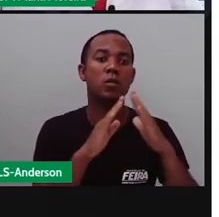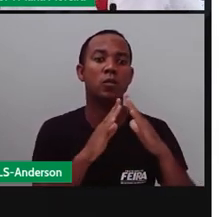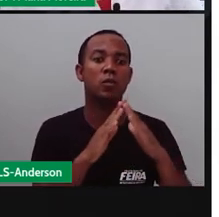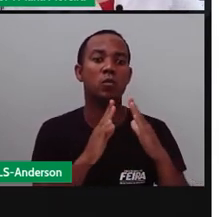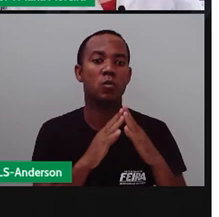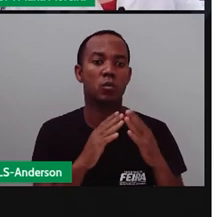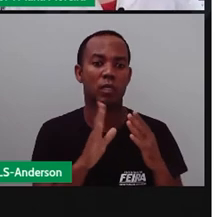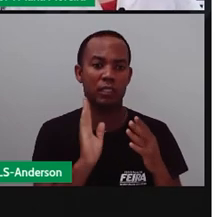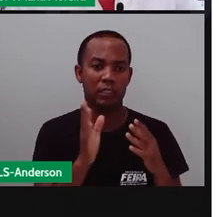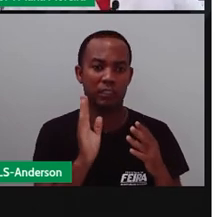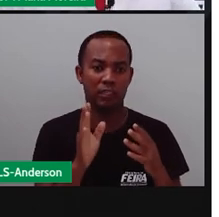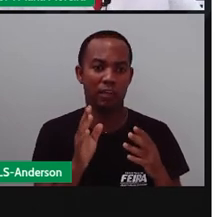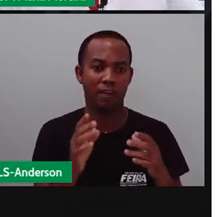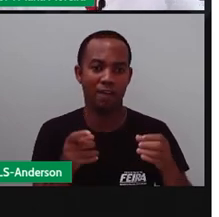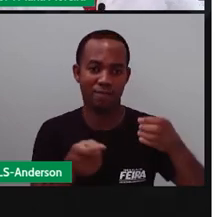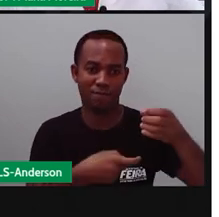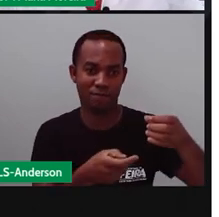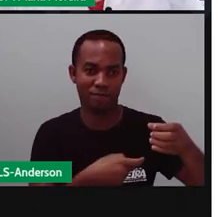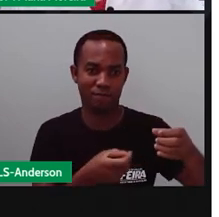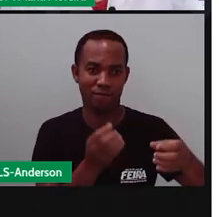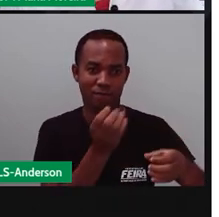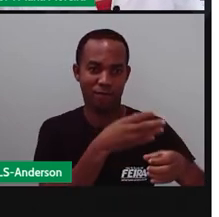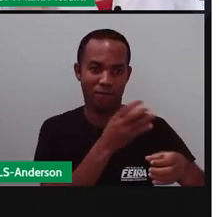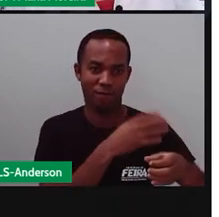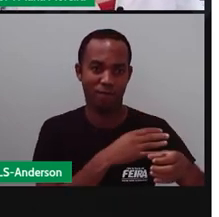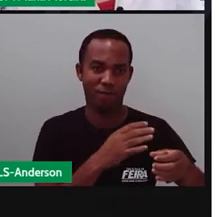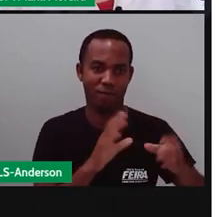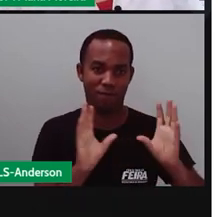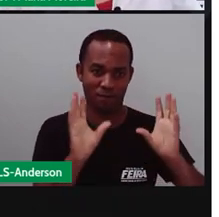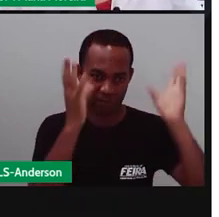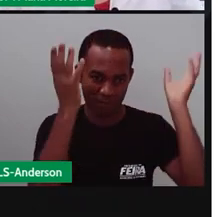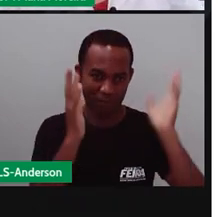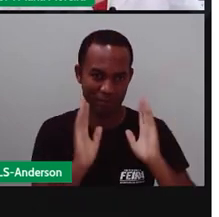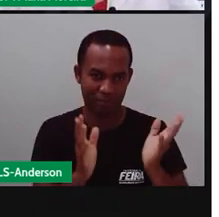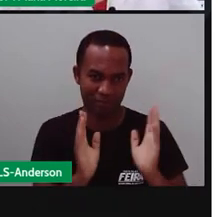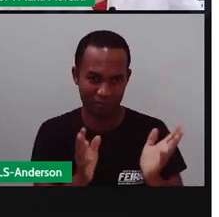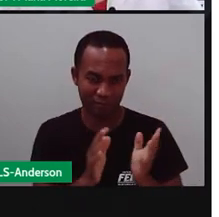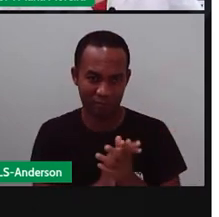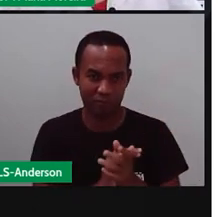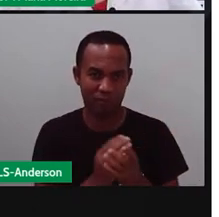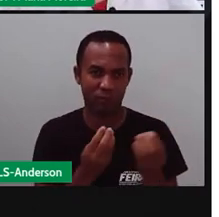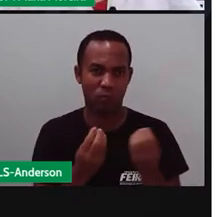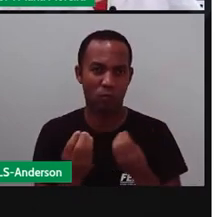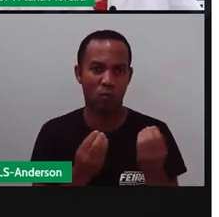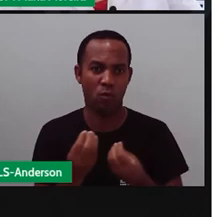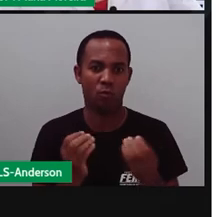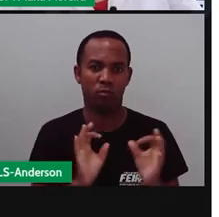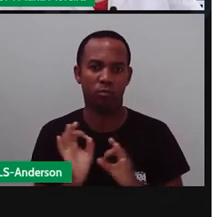comemoram? Comemoram a festa da colheita? Comemoram o São João? E aí, como é que ela é feita?